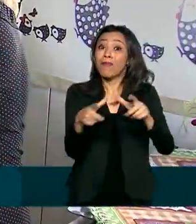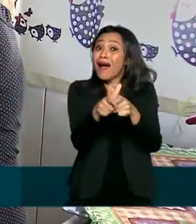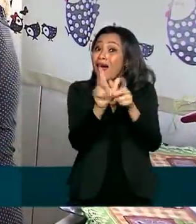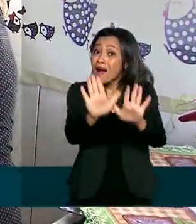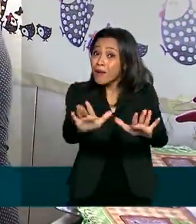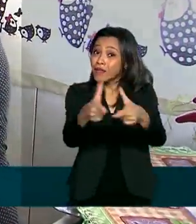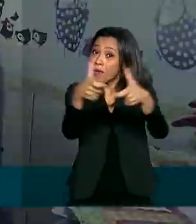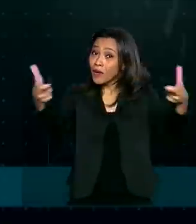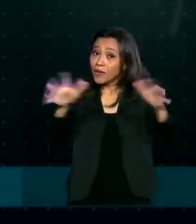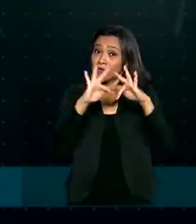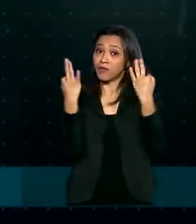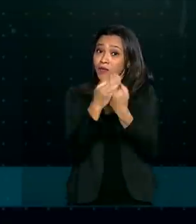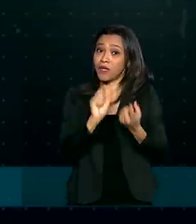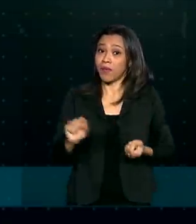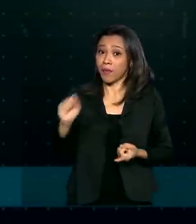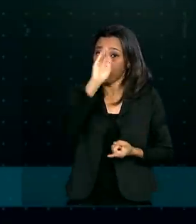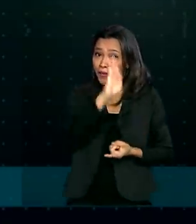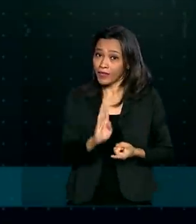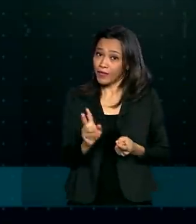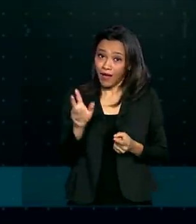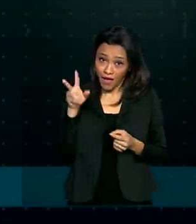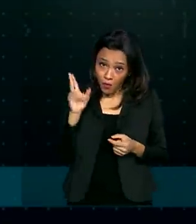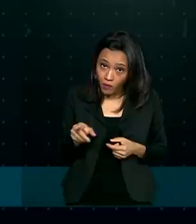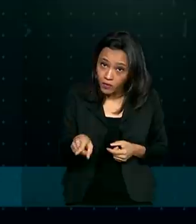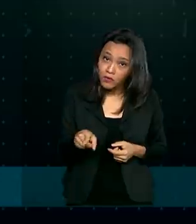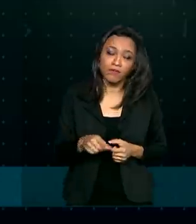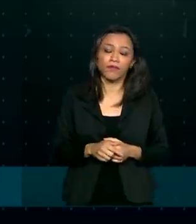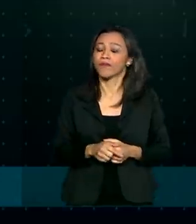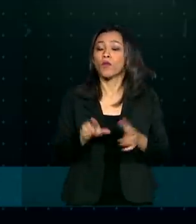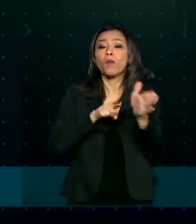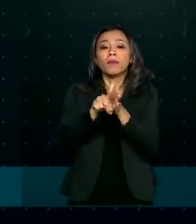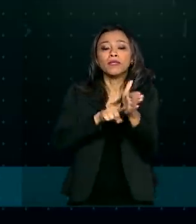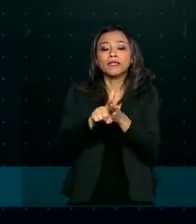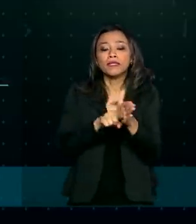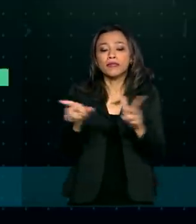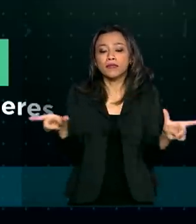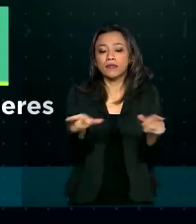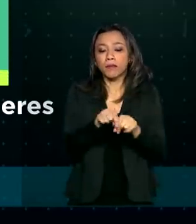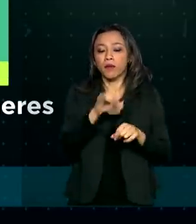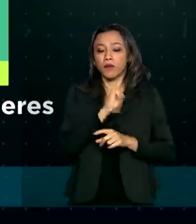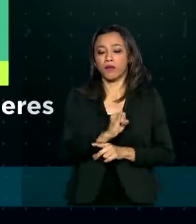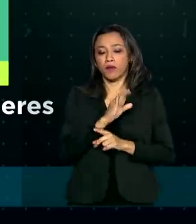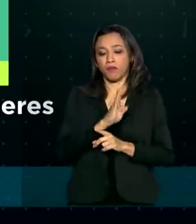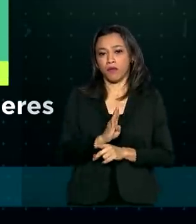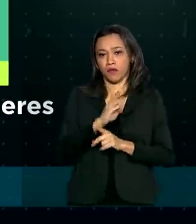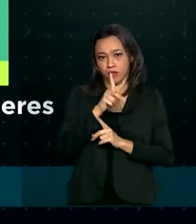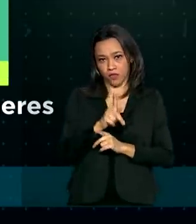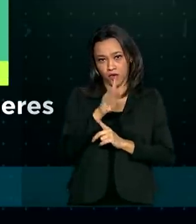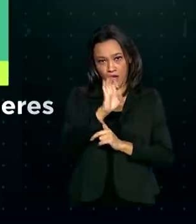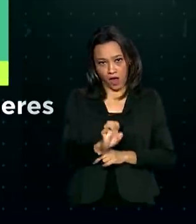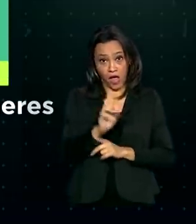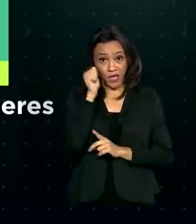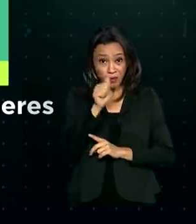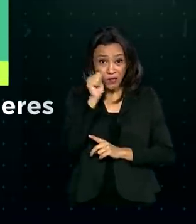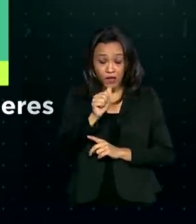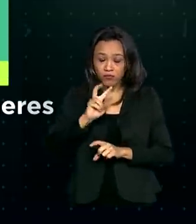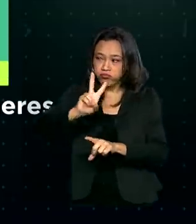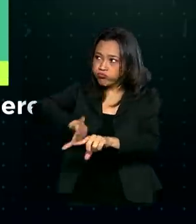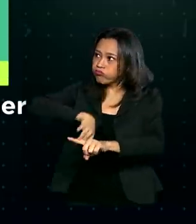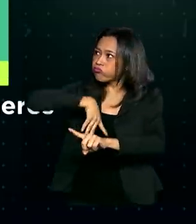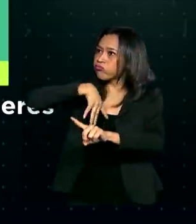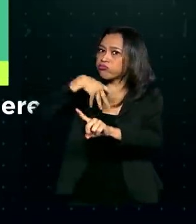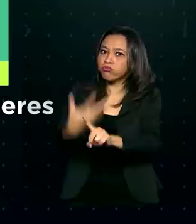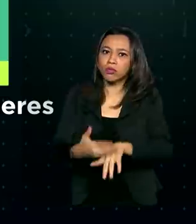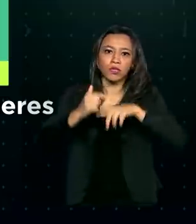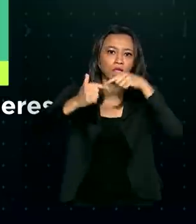brasileiros não é assim. Segundo o estudo divulgado hoje pelo IBGE, no ano passado, as mulheres dedicaram quase o dobro de horas